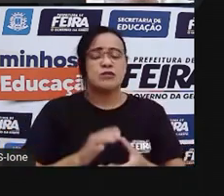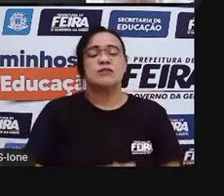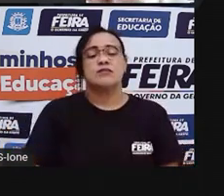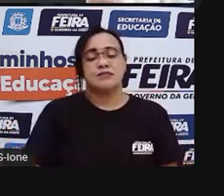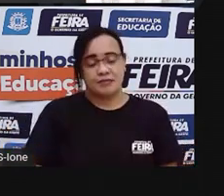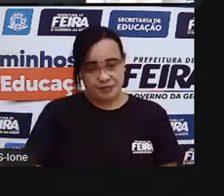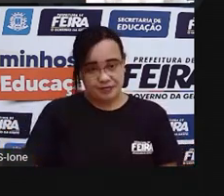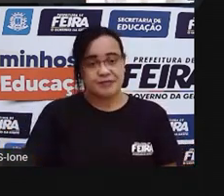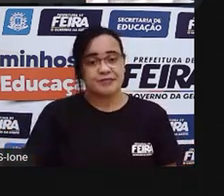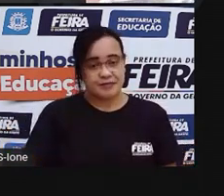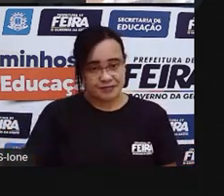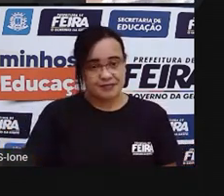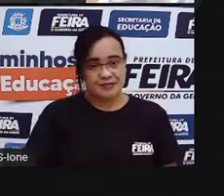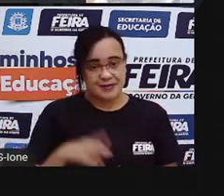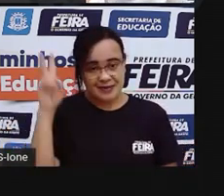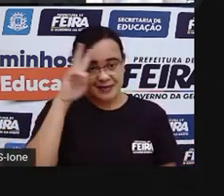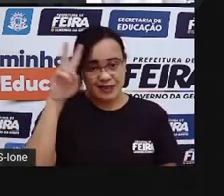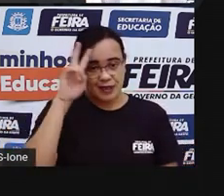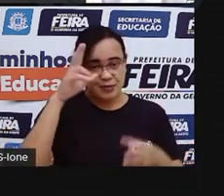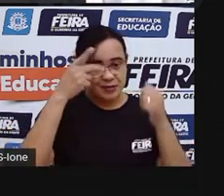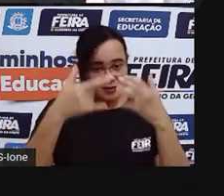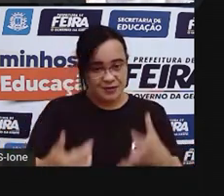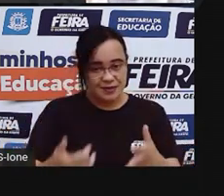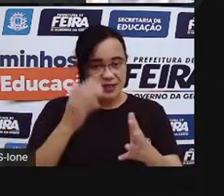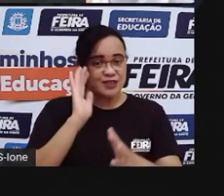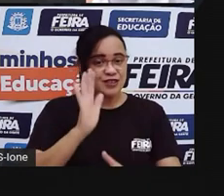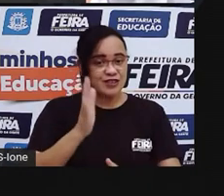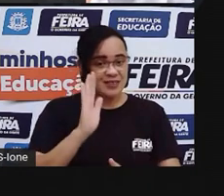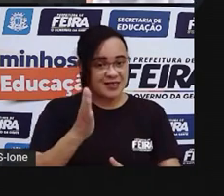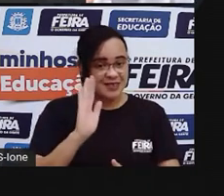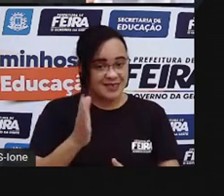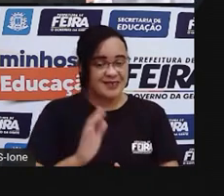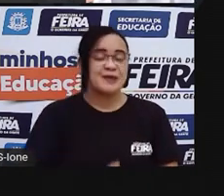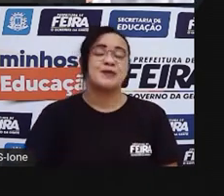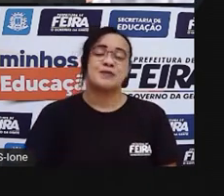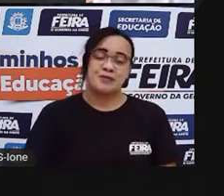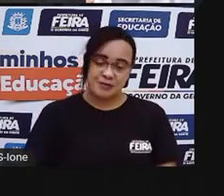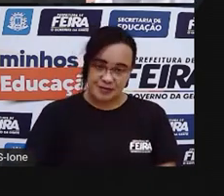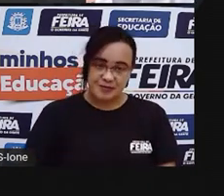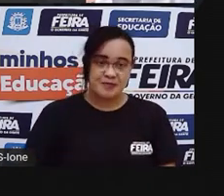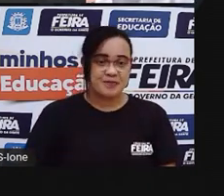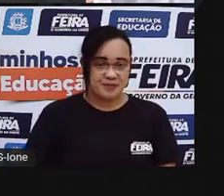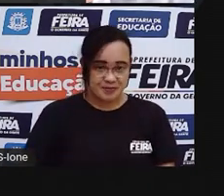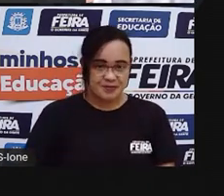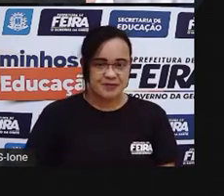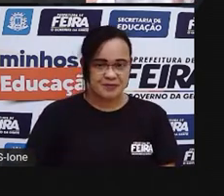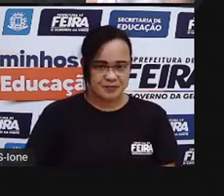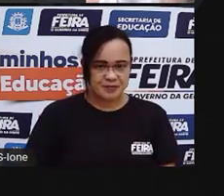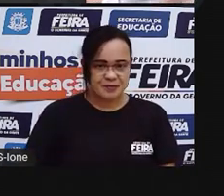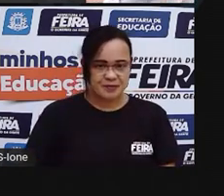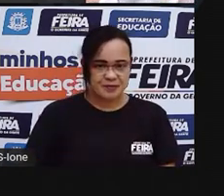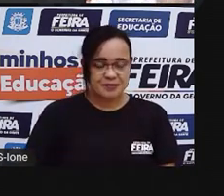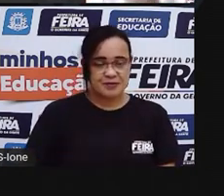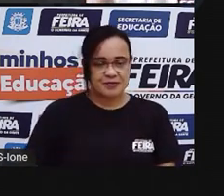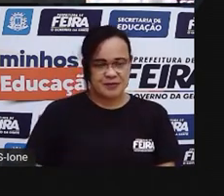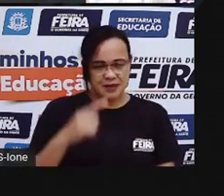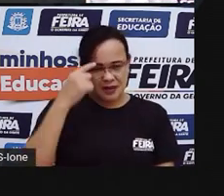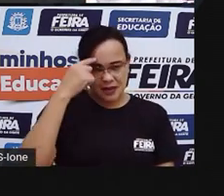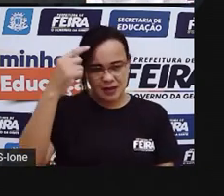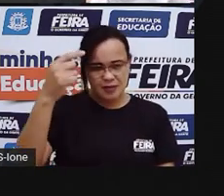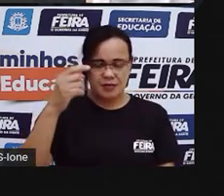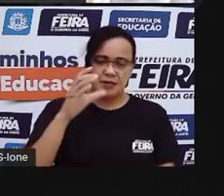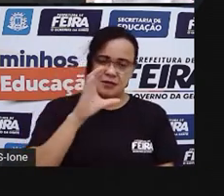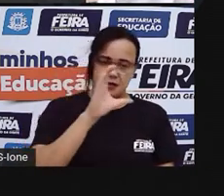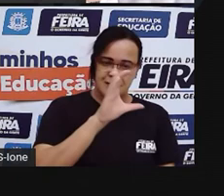já Explicou isso pra vocês E lembra Ó A gente vai Entre o C E o